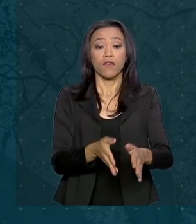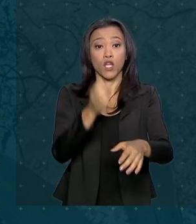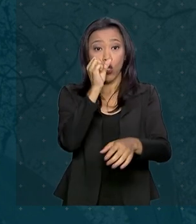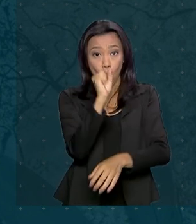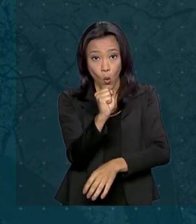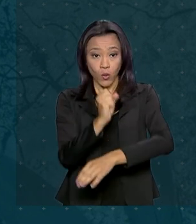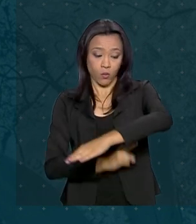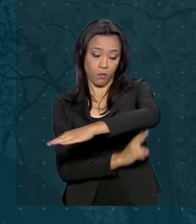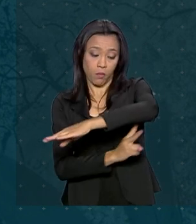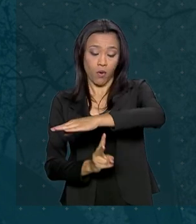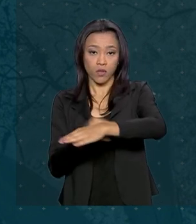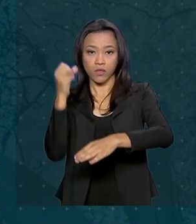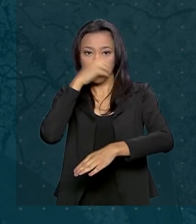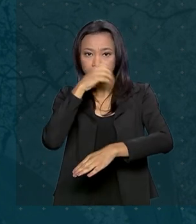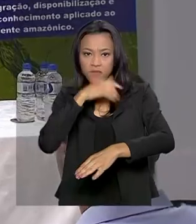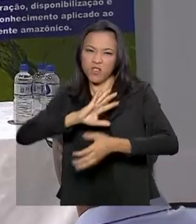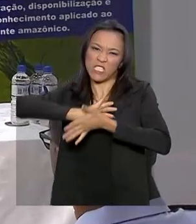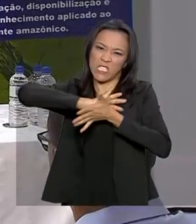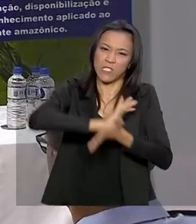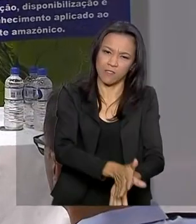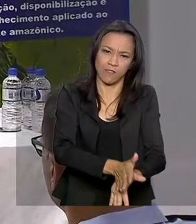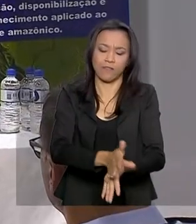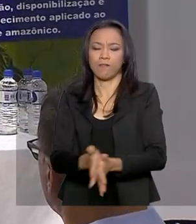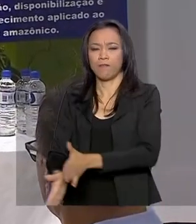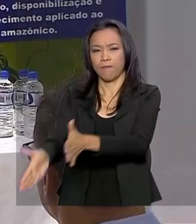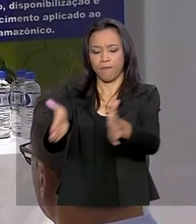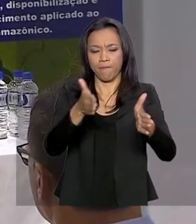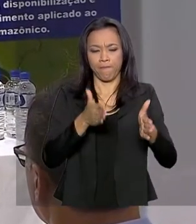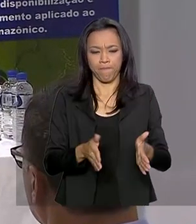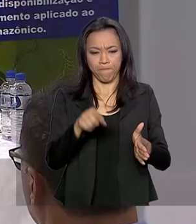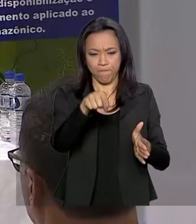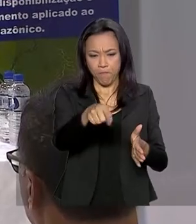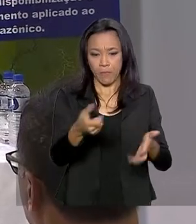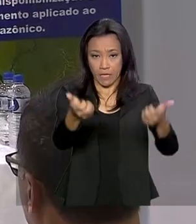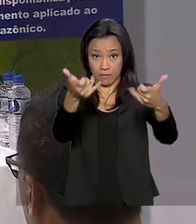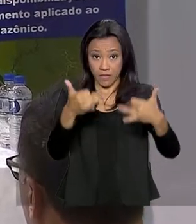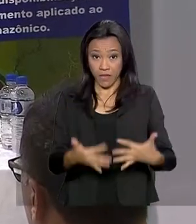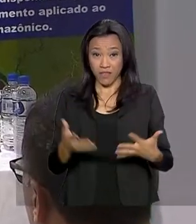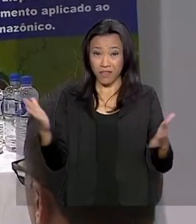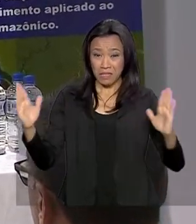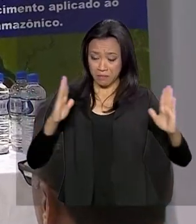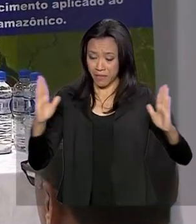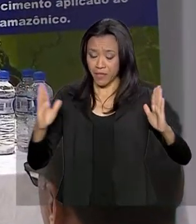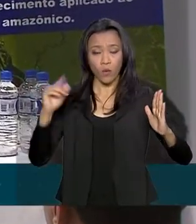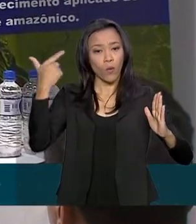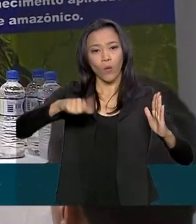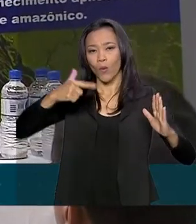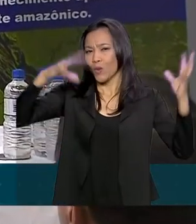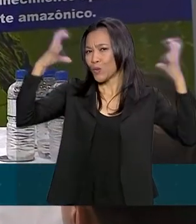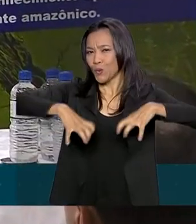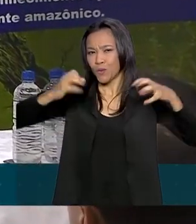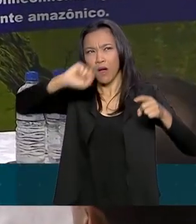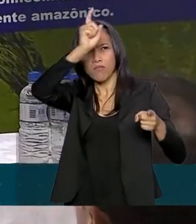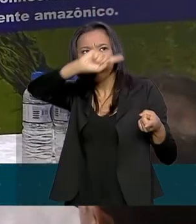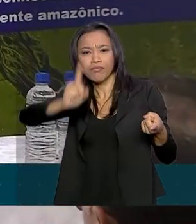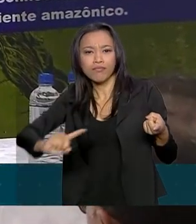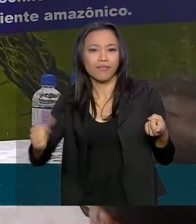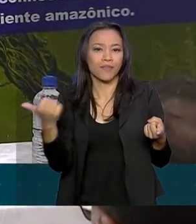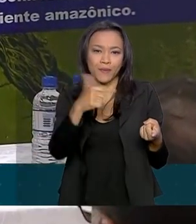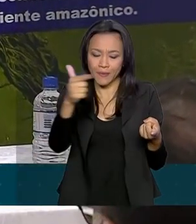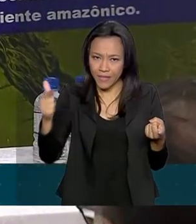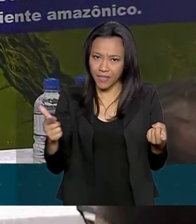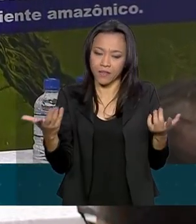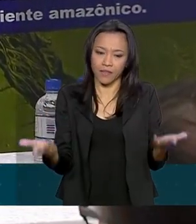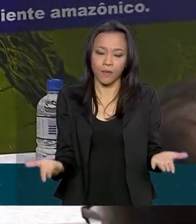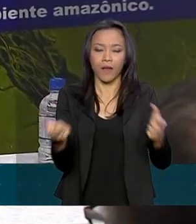clandestinas foram destruídos. Nessa época, com o céu azul, nós não temos chuva, portanto também não temos raio. Então, a maior